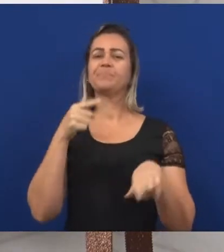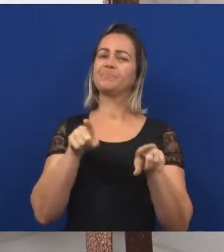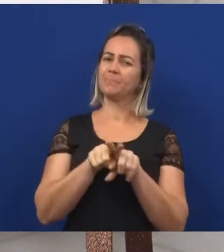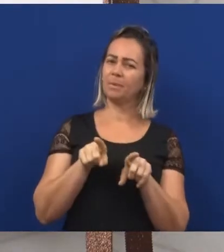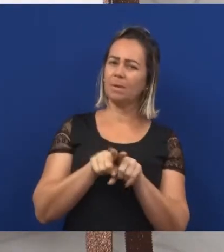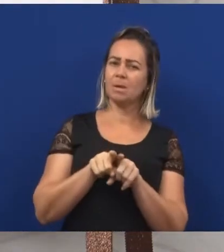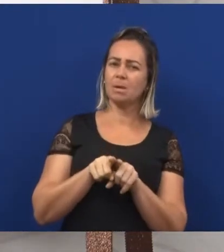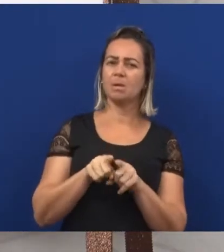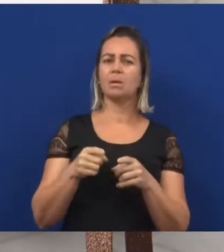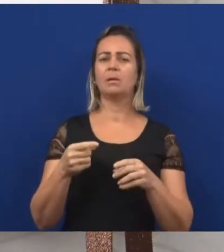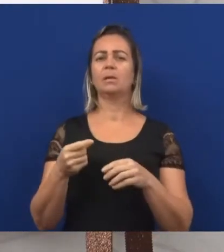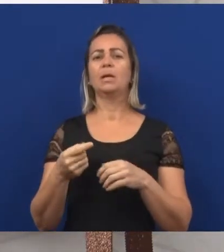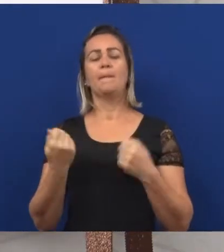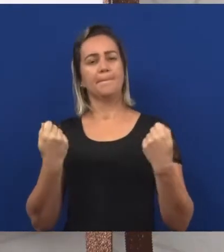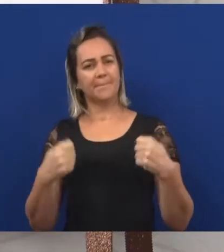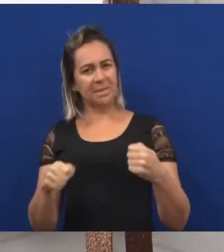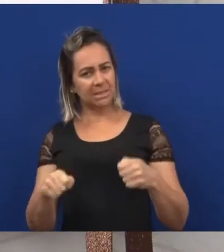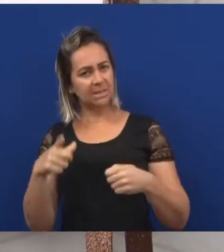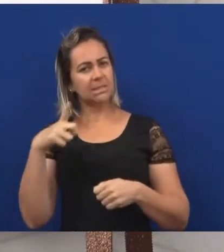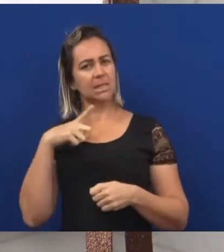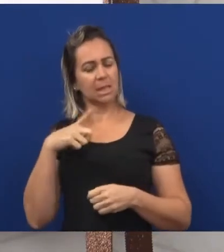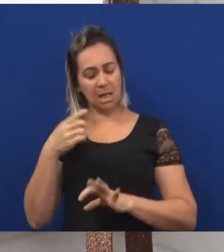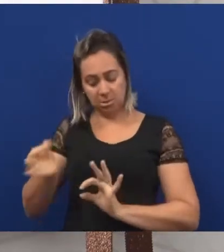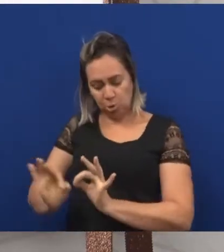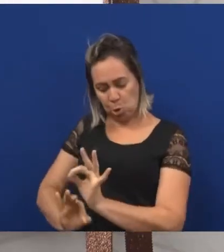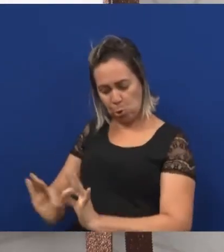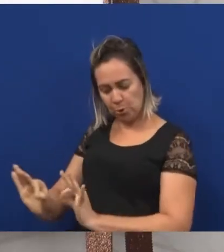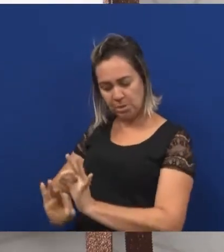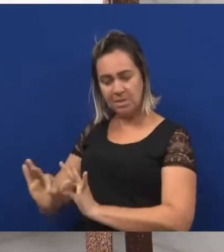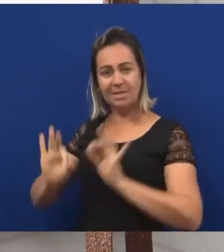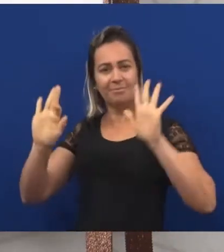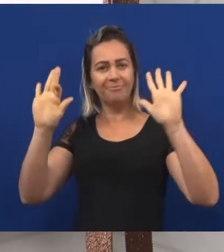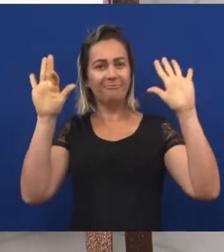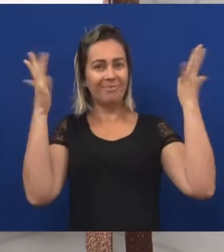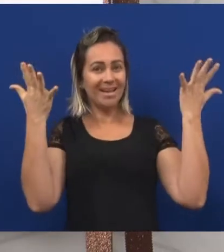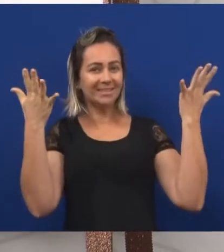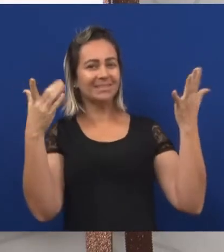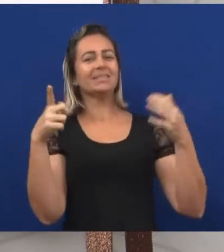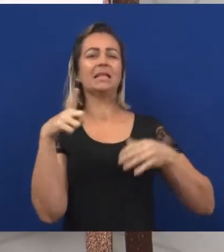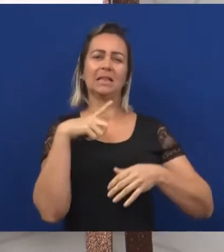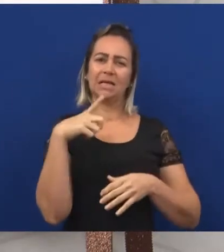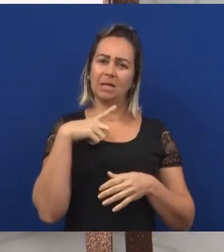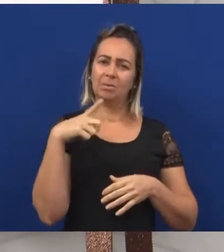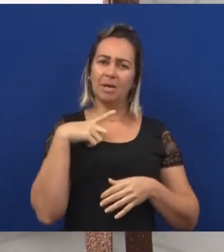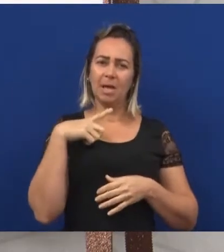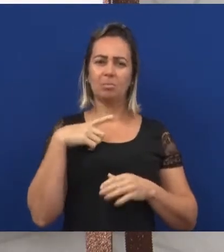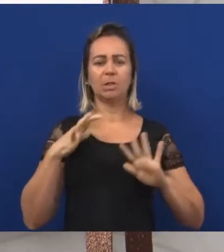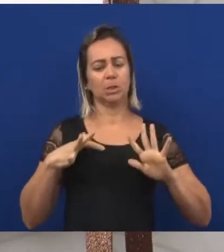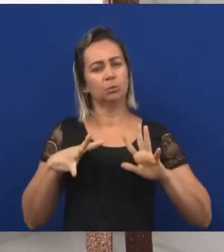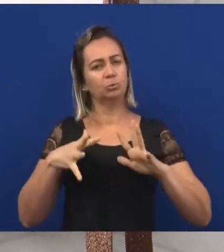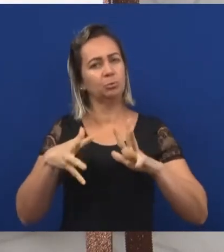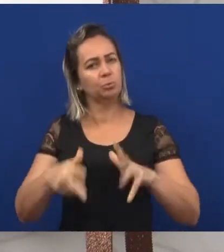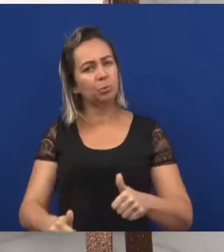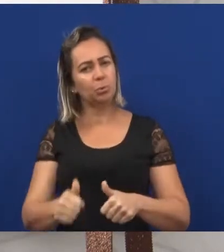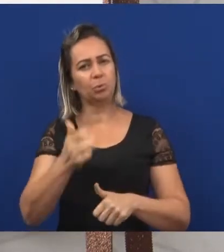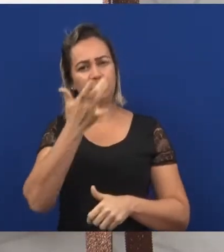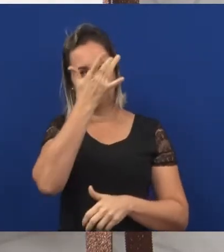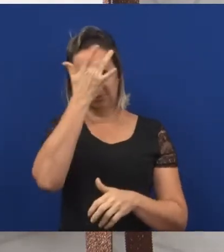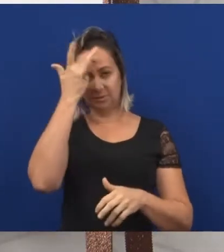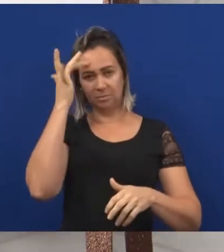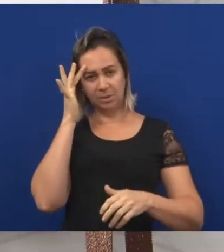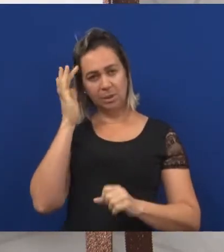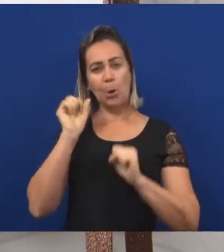Então, a minha festa precisa estar bem aconchegante e confortável para que os convidados possam se sentar